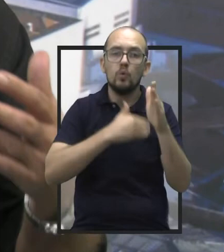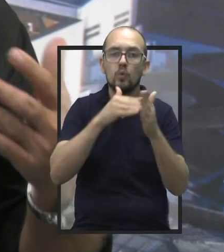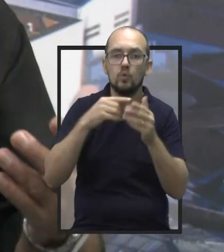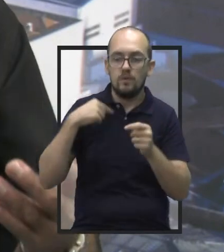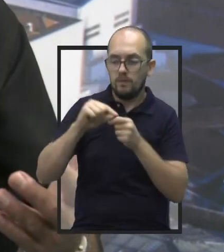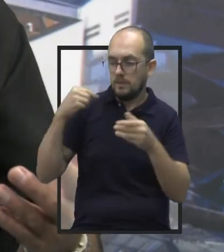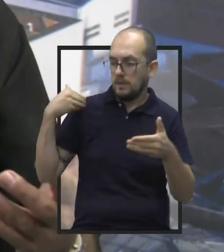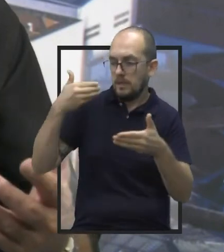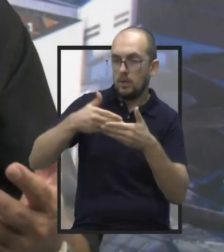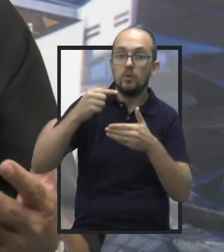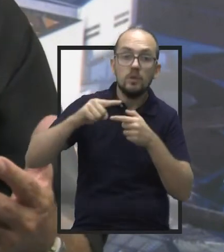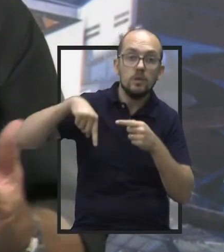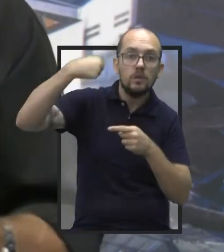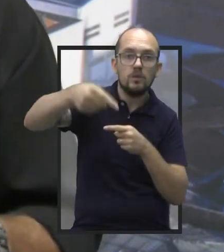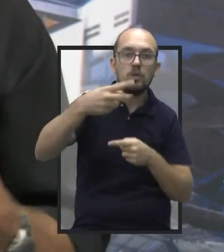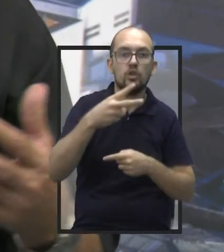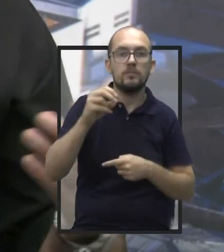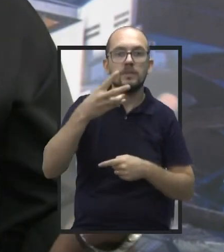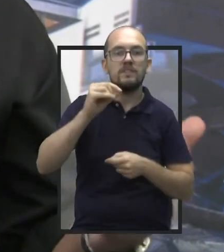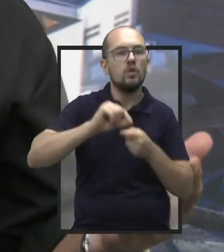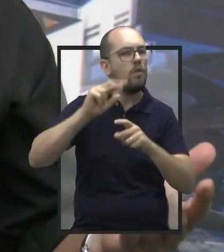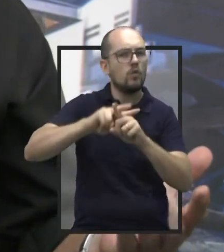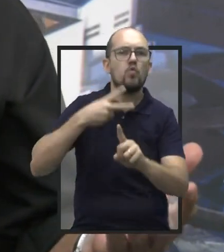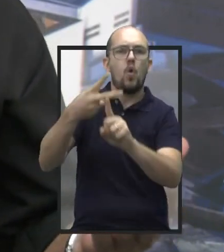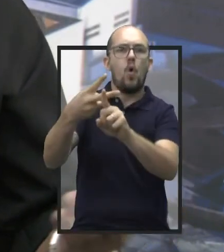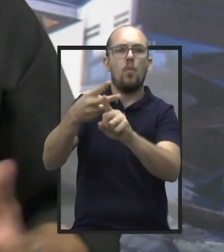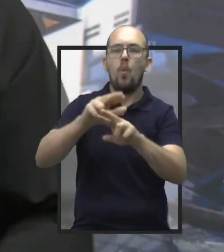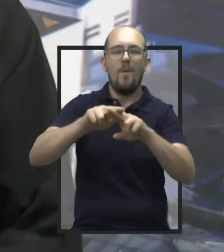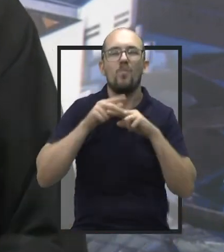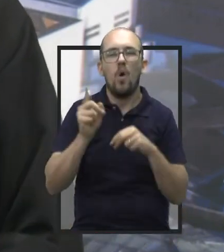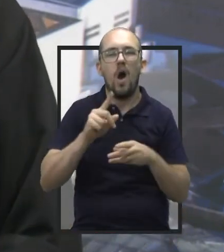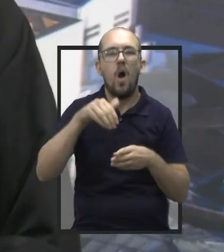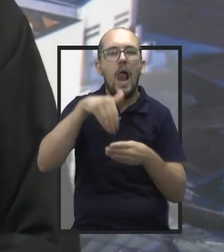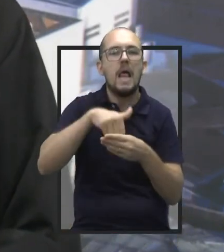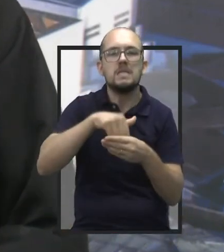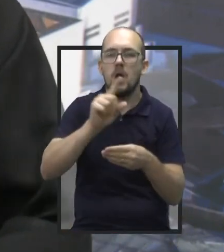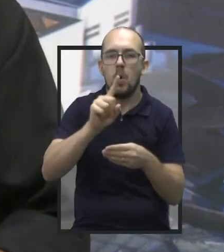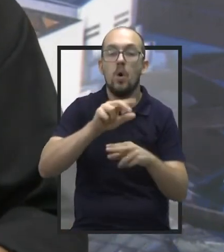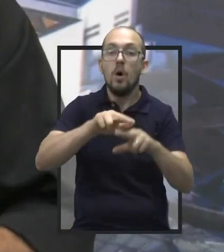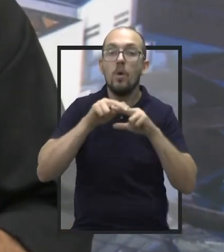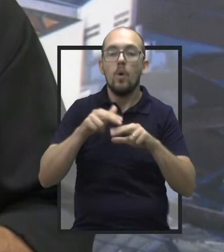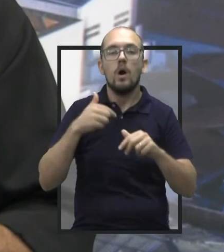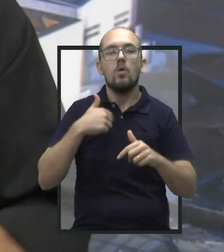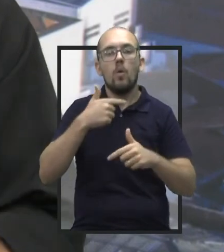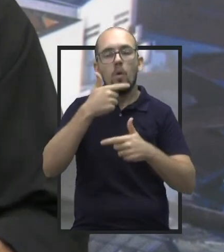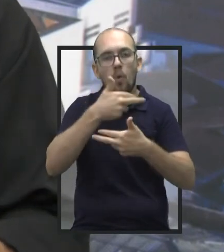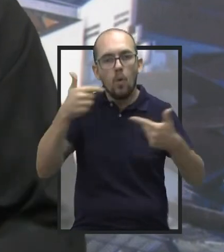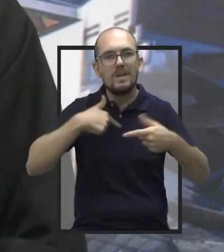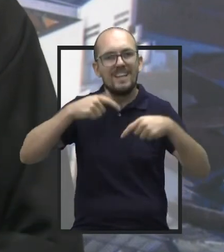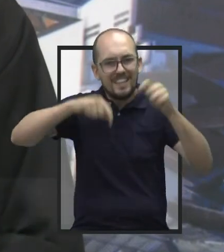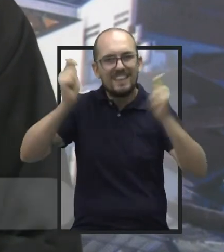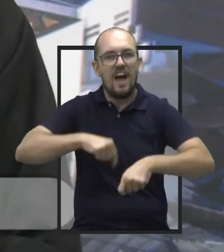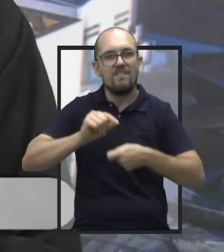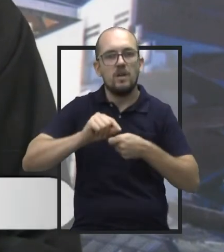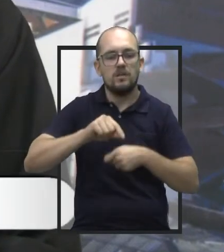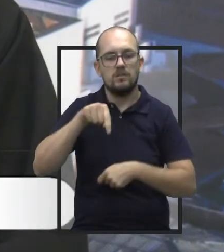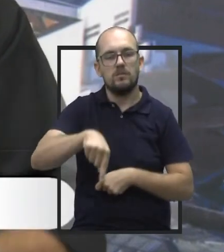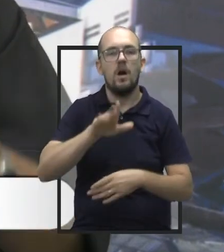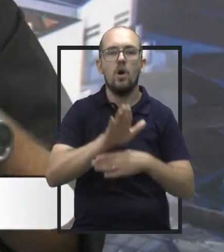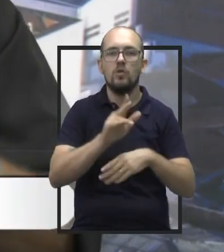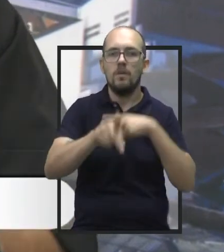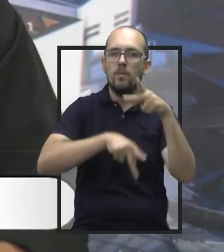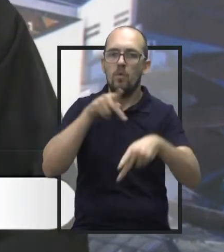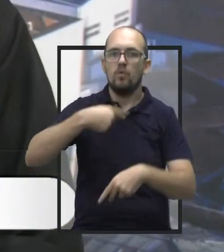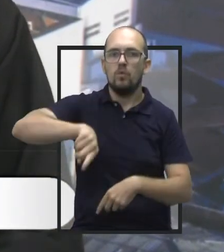pretendo fazer o dobro em 2020, porque não se trata de ano eleitoral, mas se trata daquilo que você pode ainda mais fazer pelo nosso povo